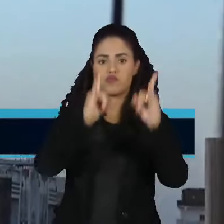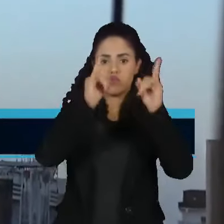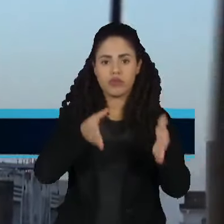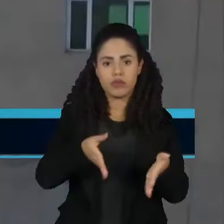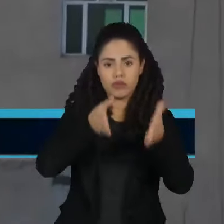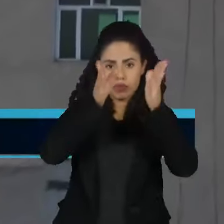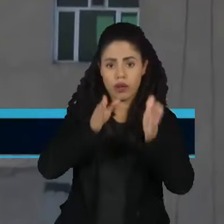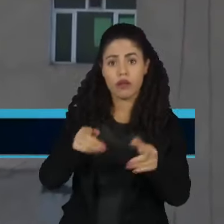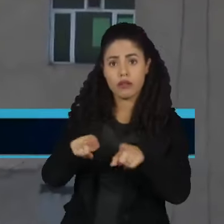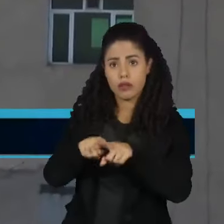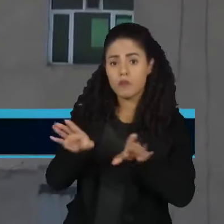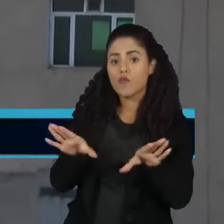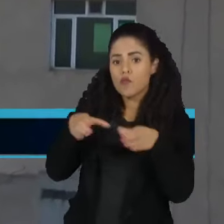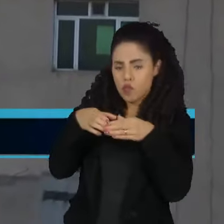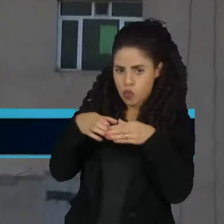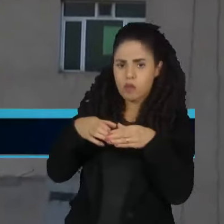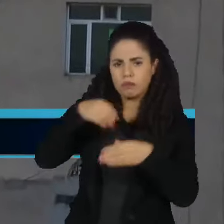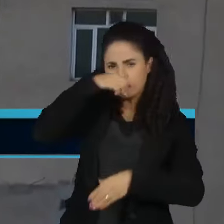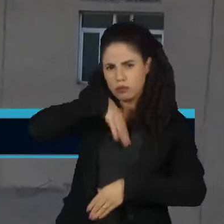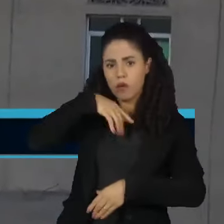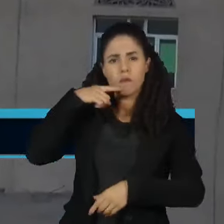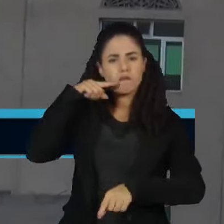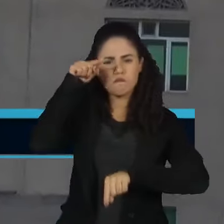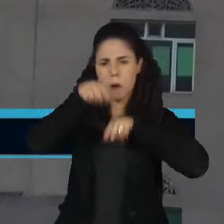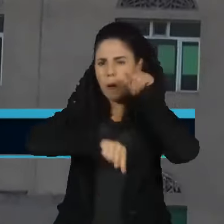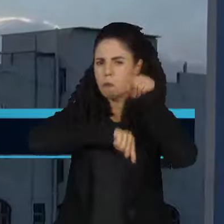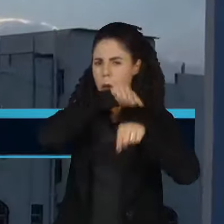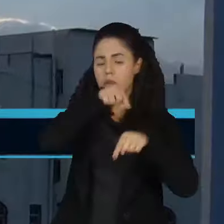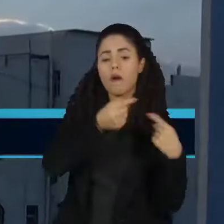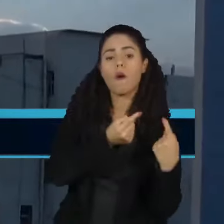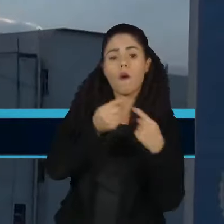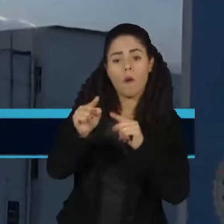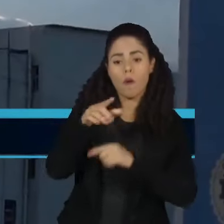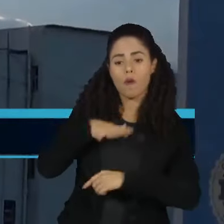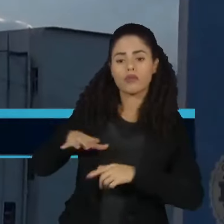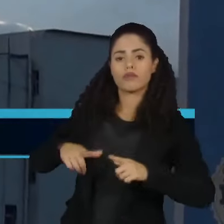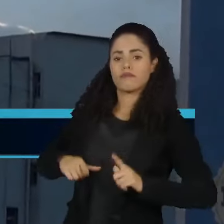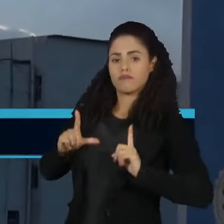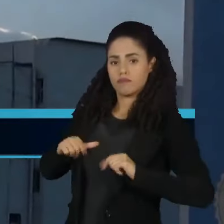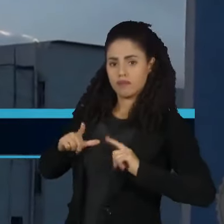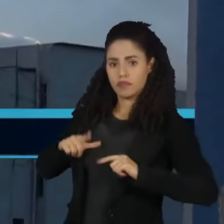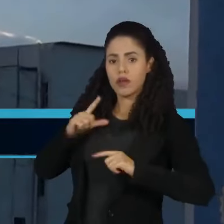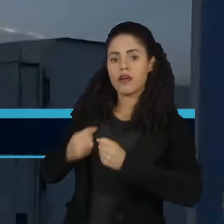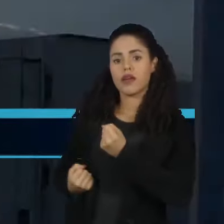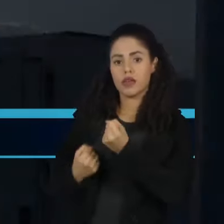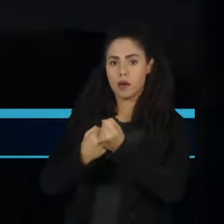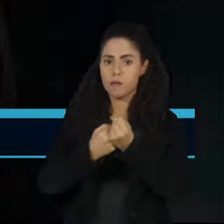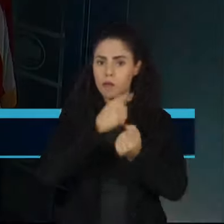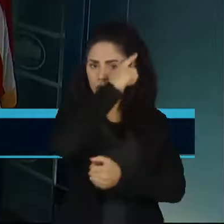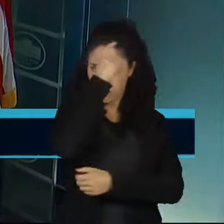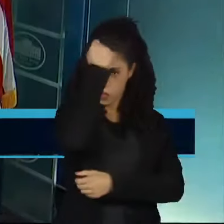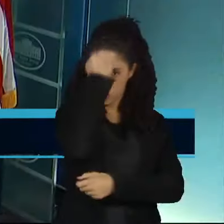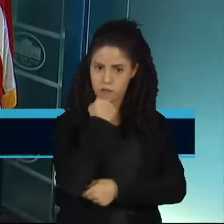Iêmen. O grupo rebelde tem feito disparos contra o território israelense em apoio ao Hamas.